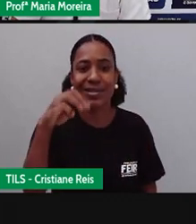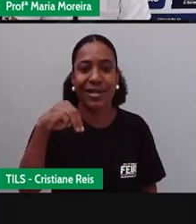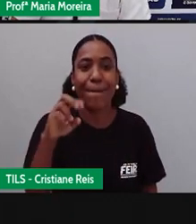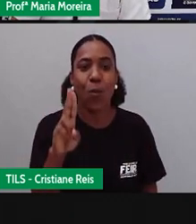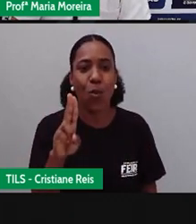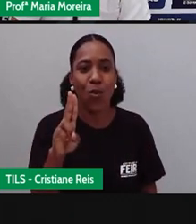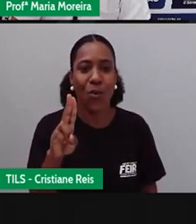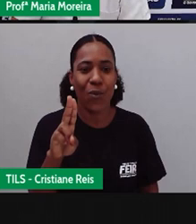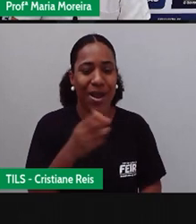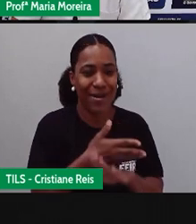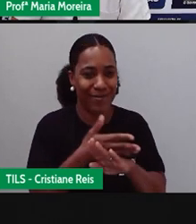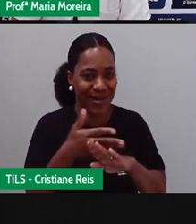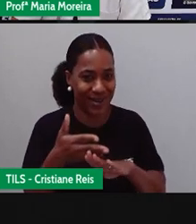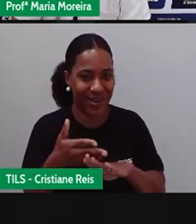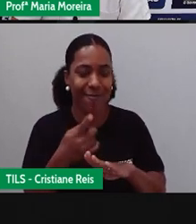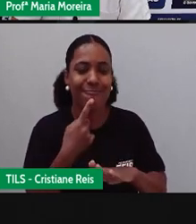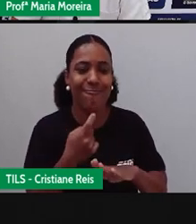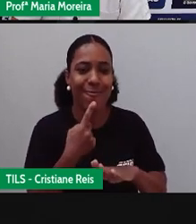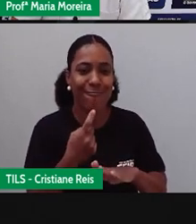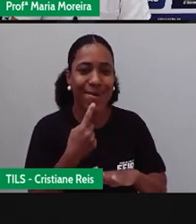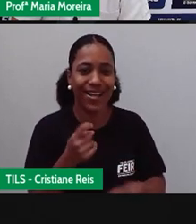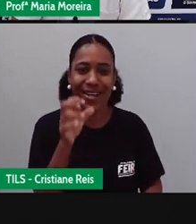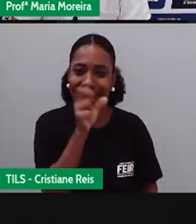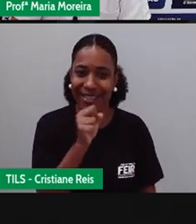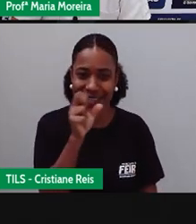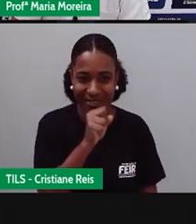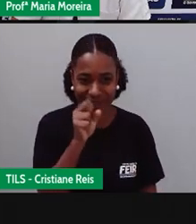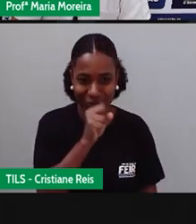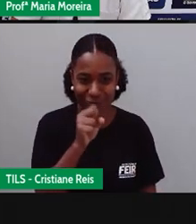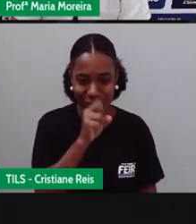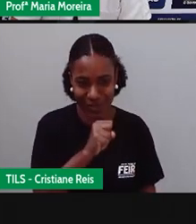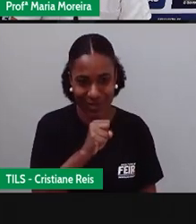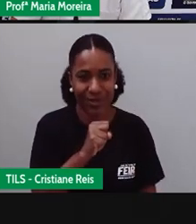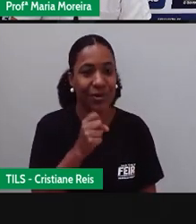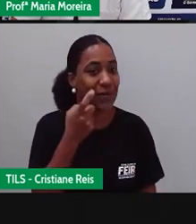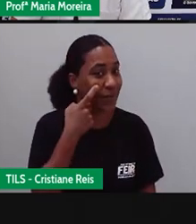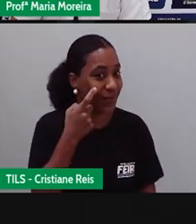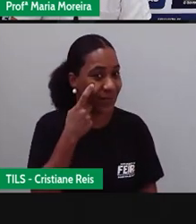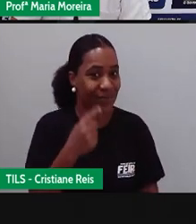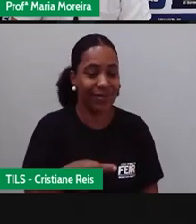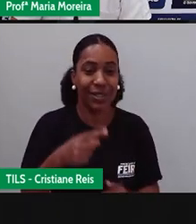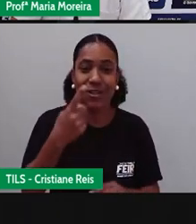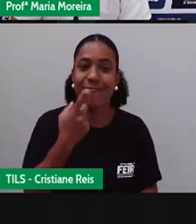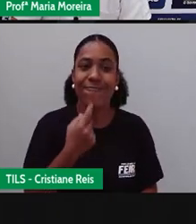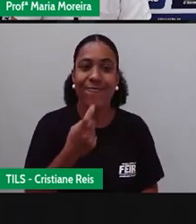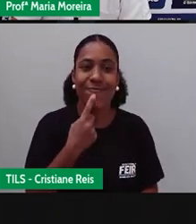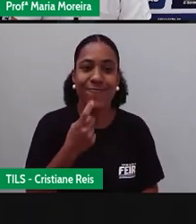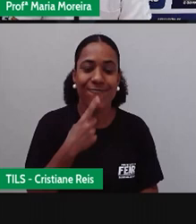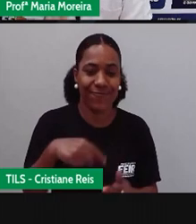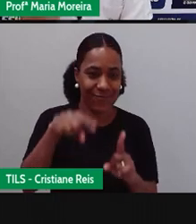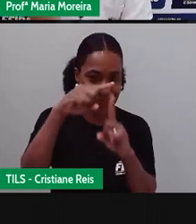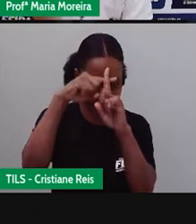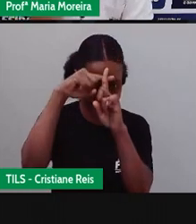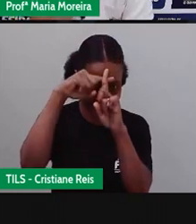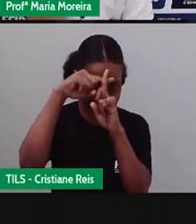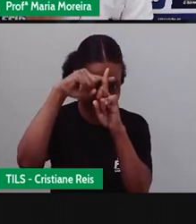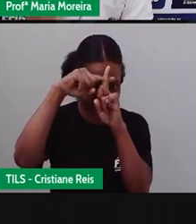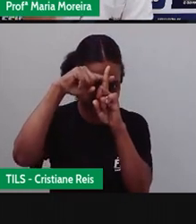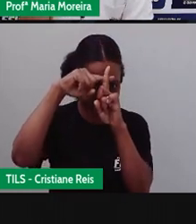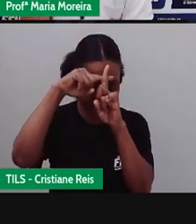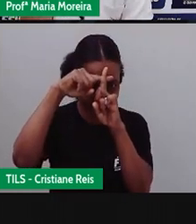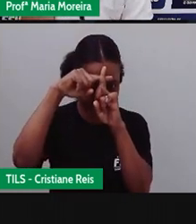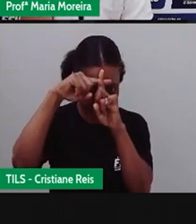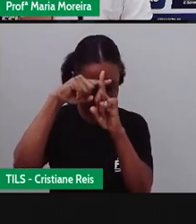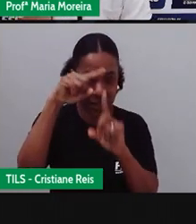vermelha e laranja. E tem esse detalhe aí. Eles apresentam o quê? Uma cruz vermelha, né? Que é uma